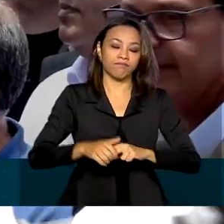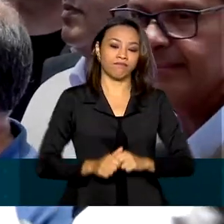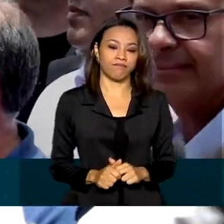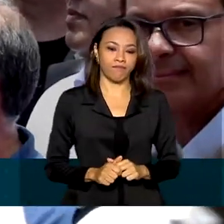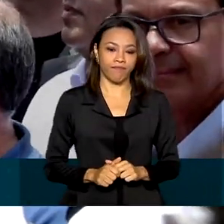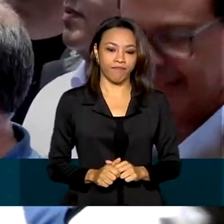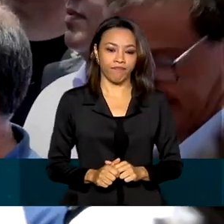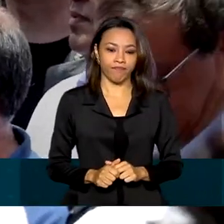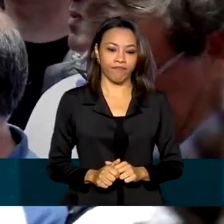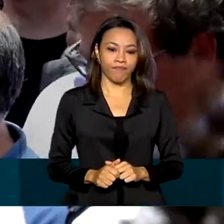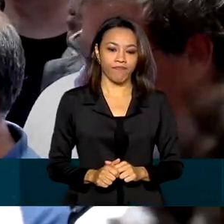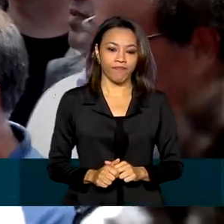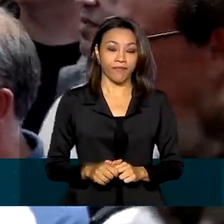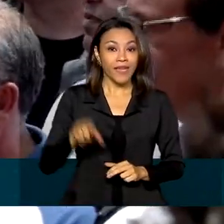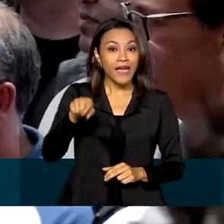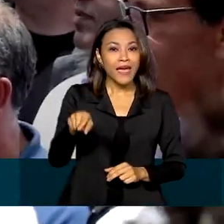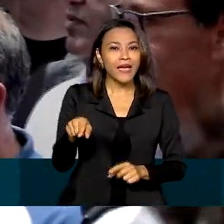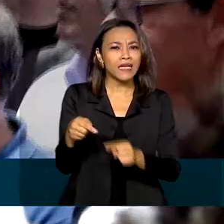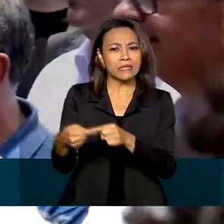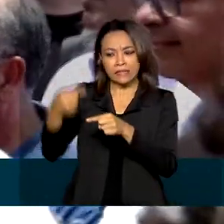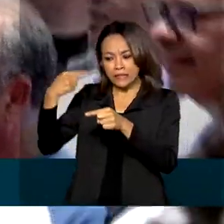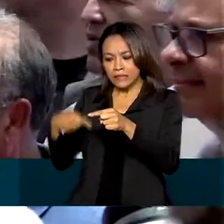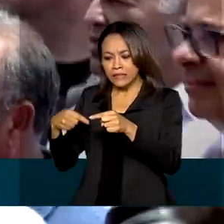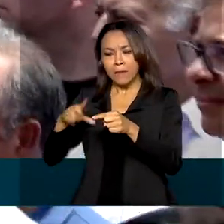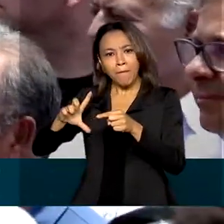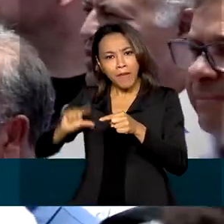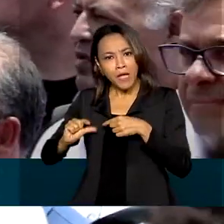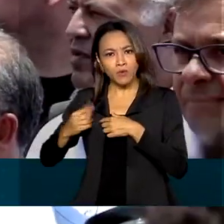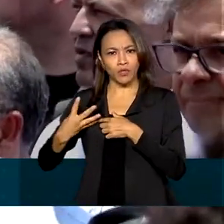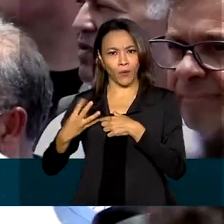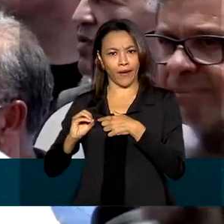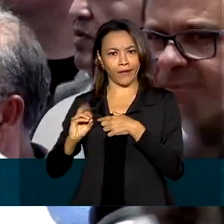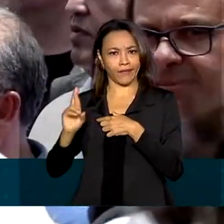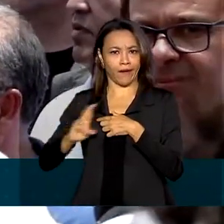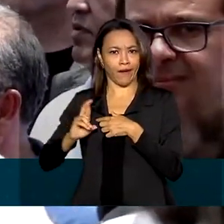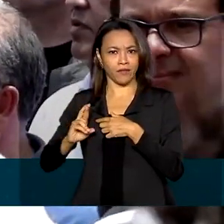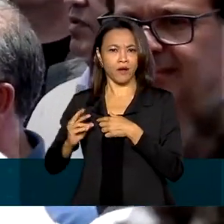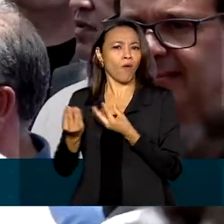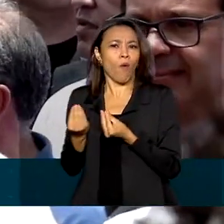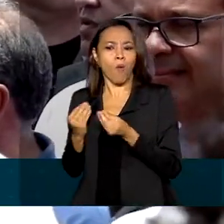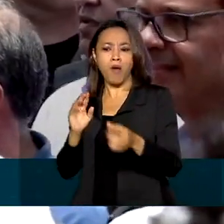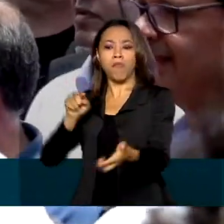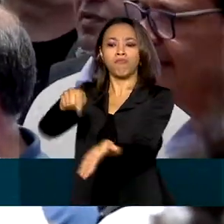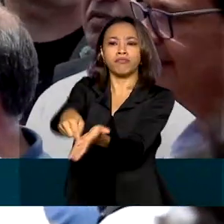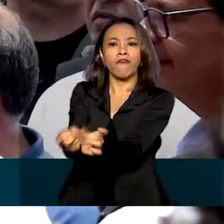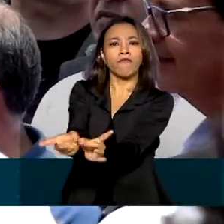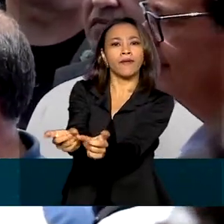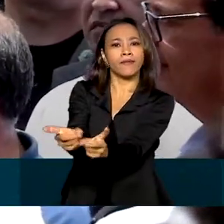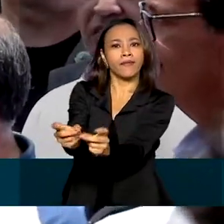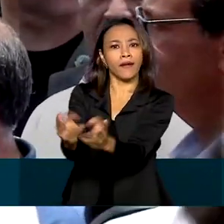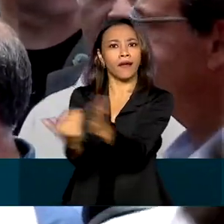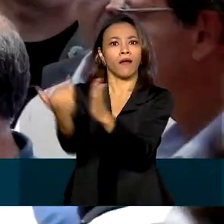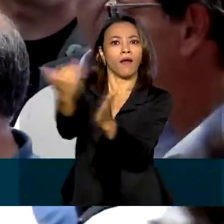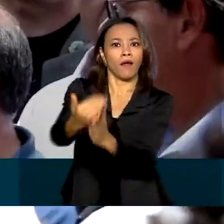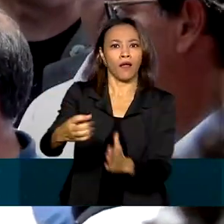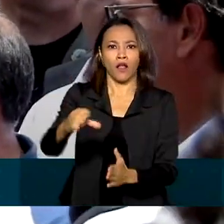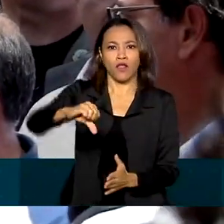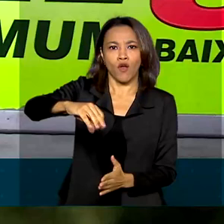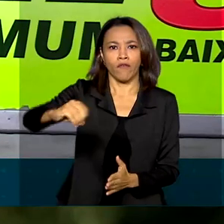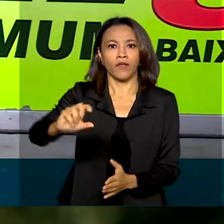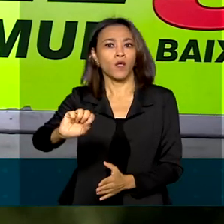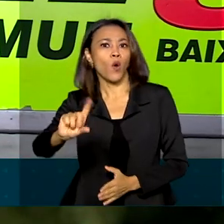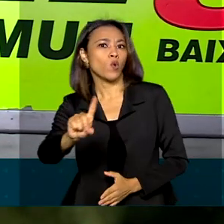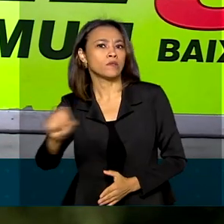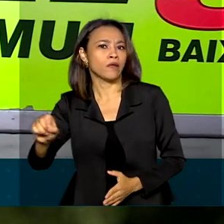Se na origem ele custa menos de 40 reais, não justifica na ponta custar 90 ou 100